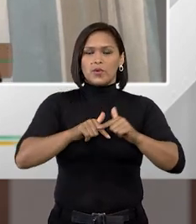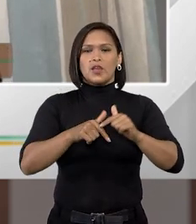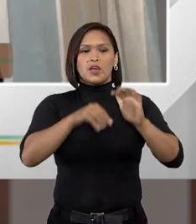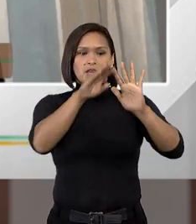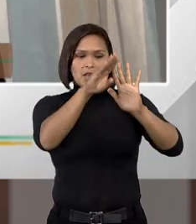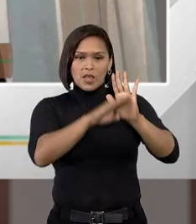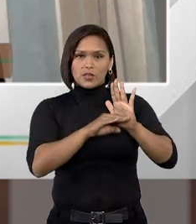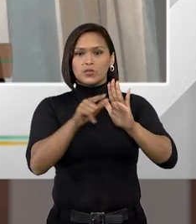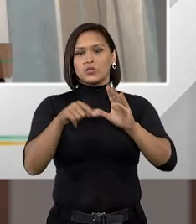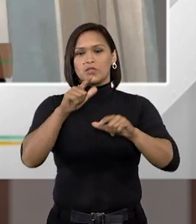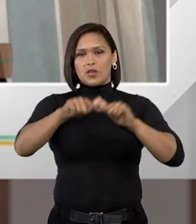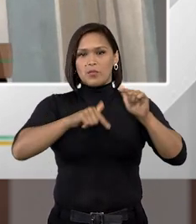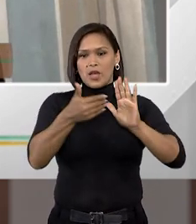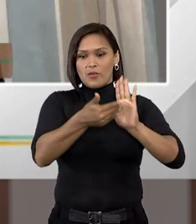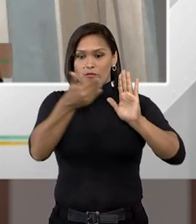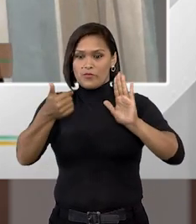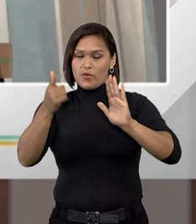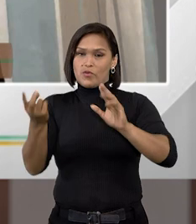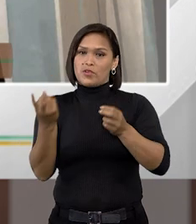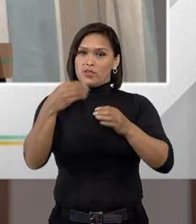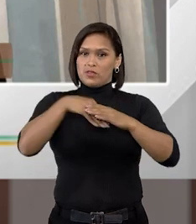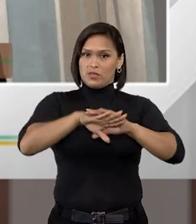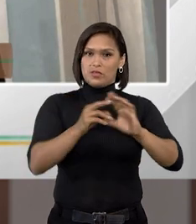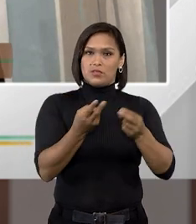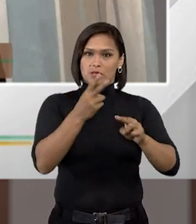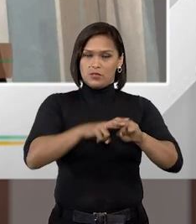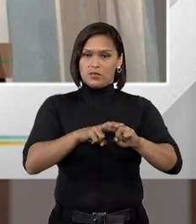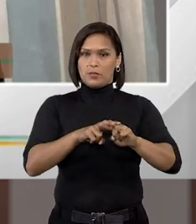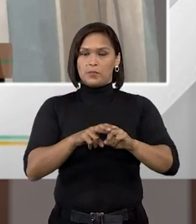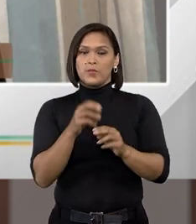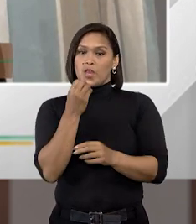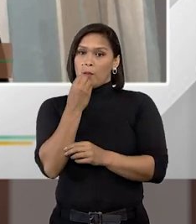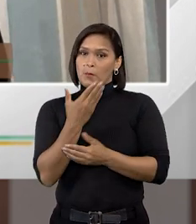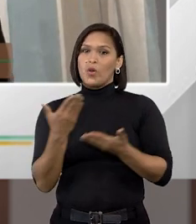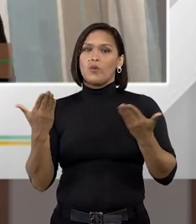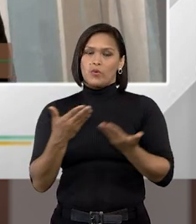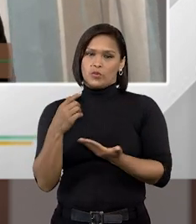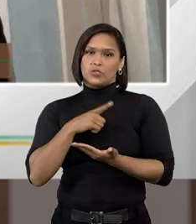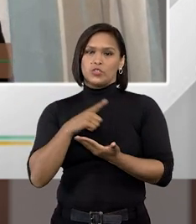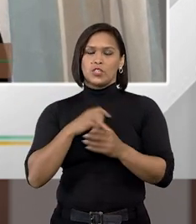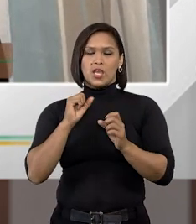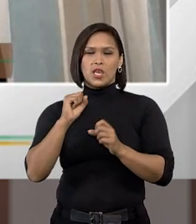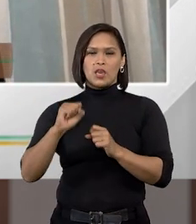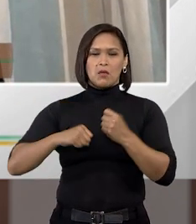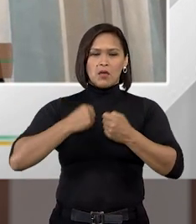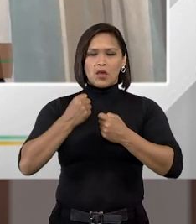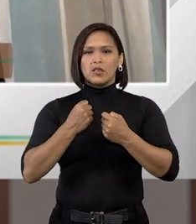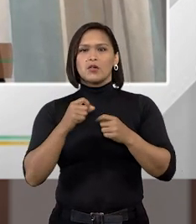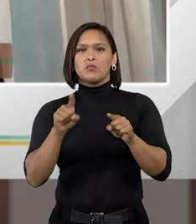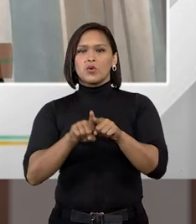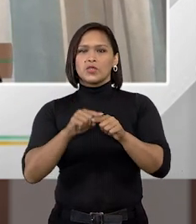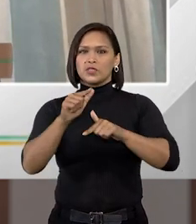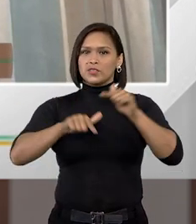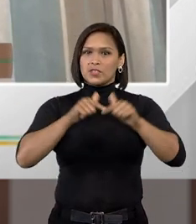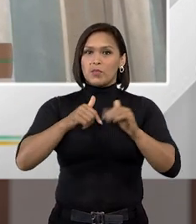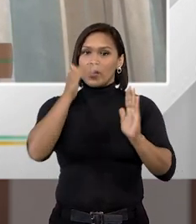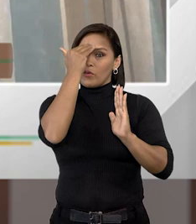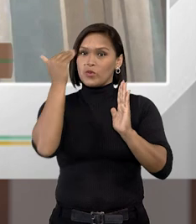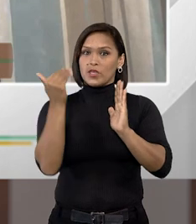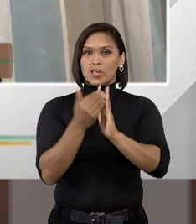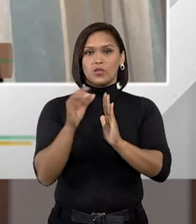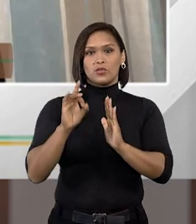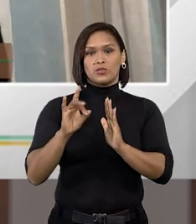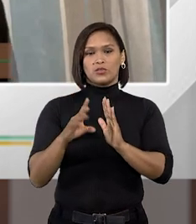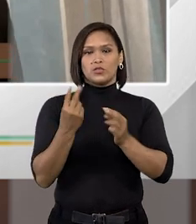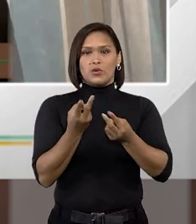emissão ao trabalho externo e ao trabalho interno. Bom, hoje sim, tem uma grande polêmica se esse trabalho seria obrigatório tão